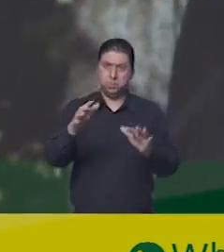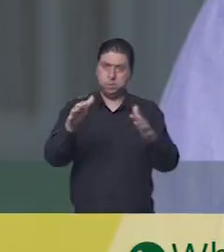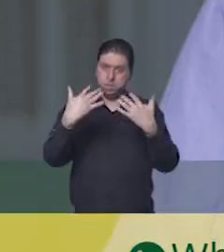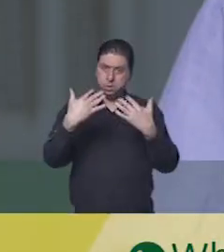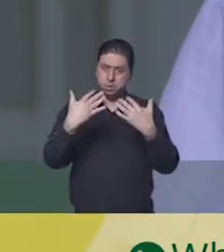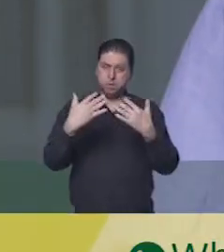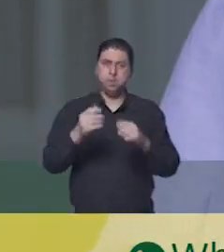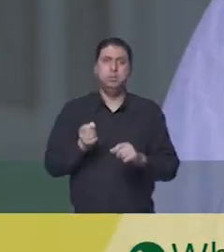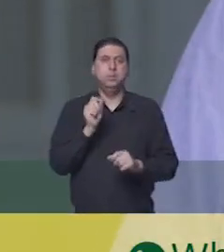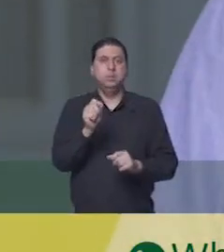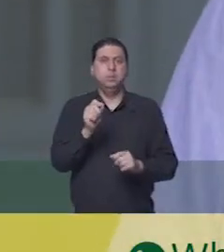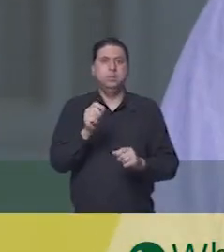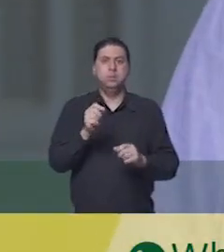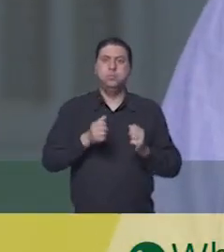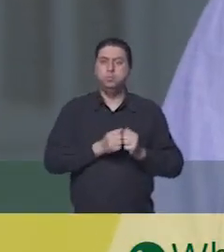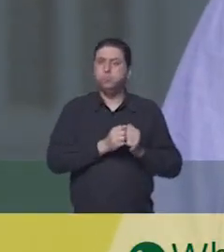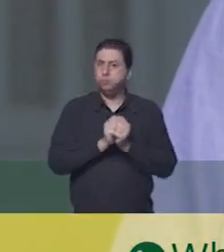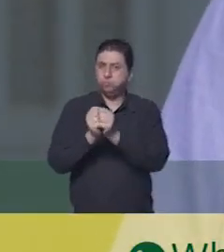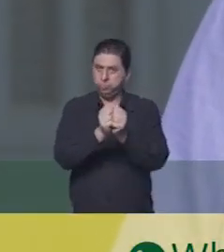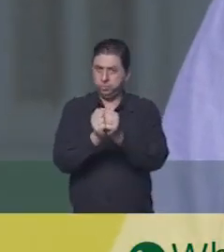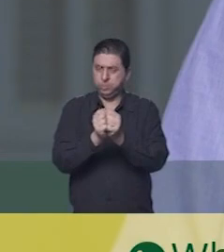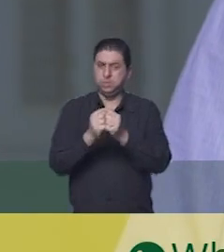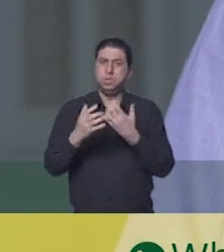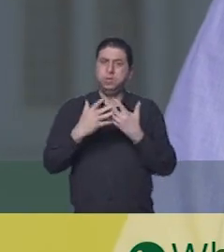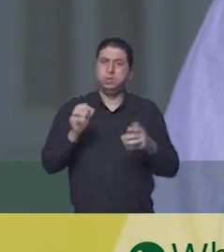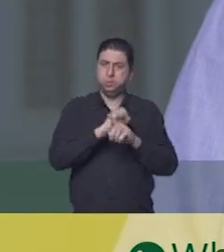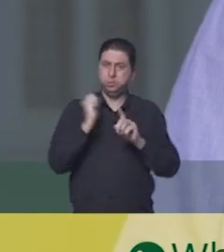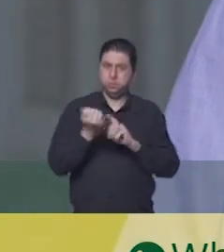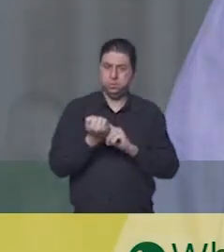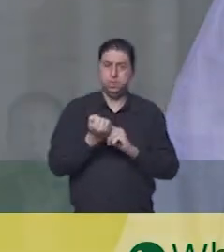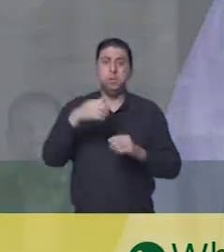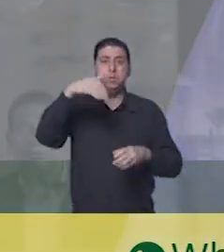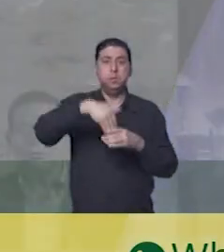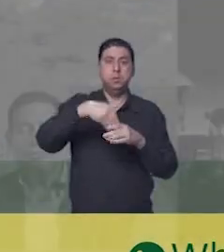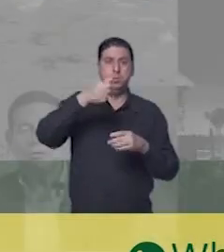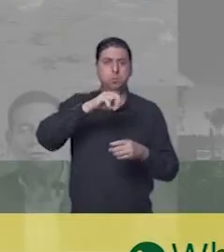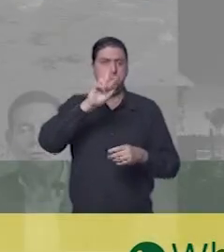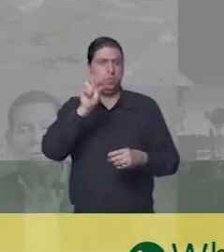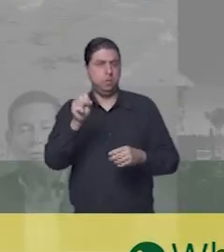apoio. Obrigado pela tua atenção e me siga nas redes.